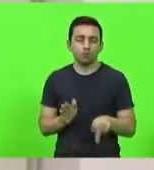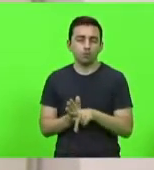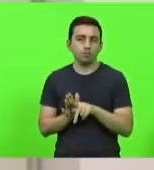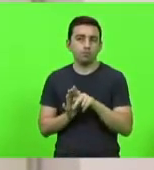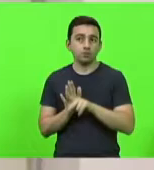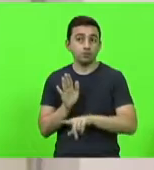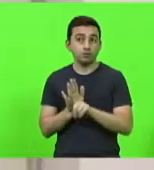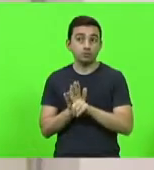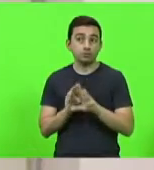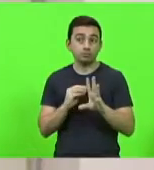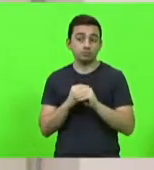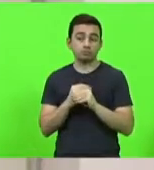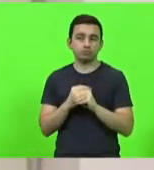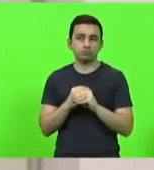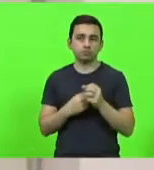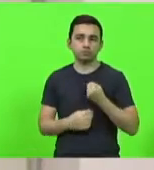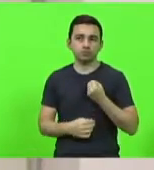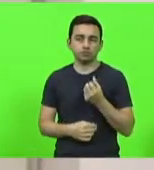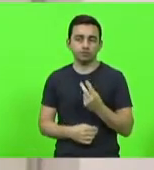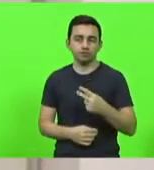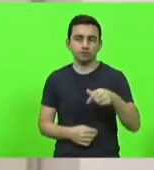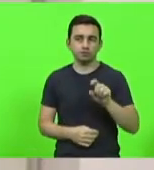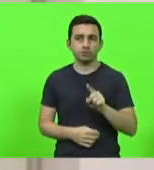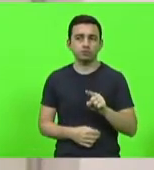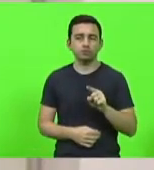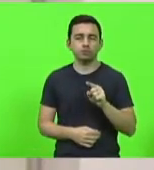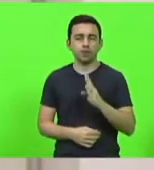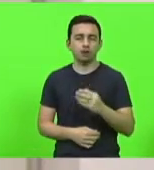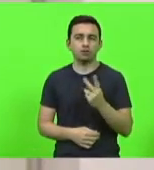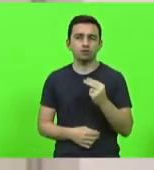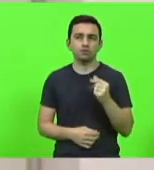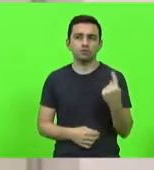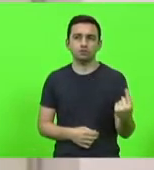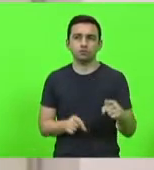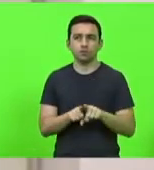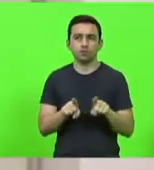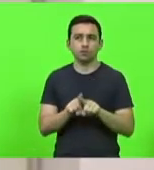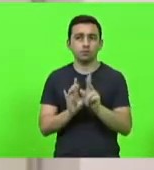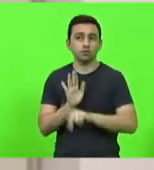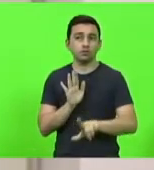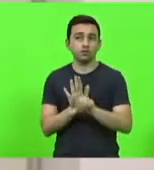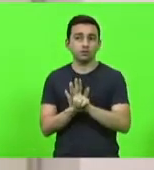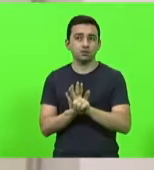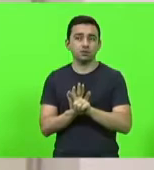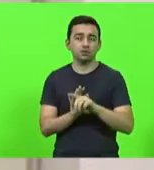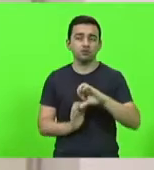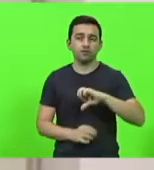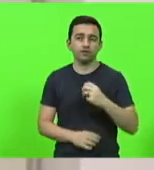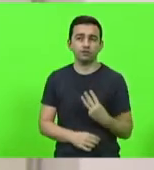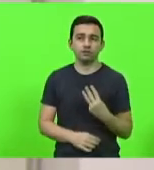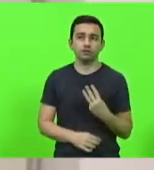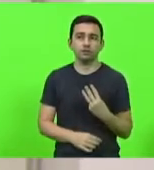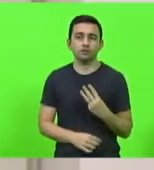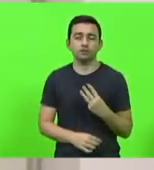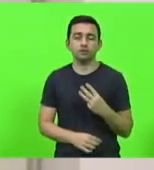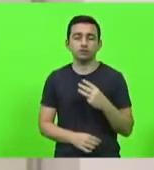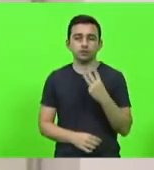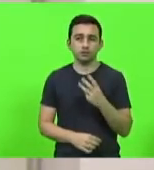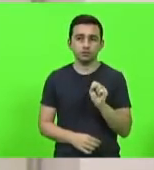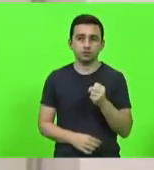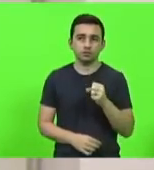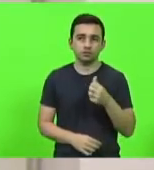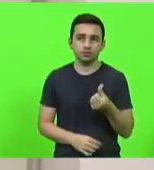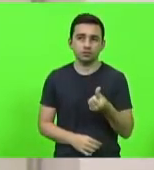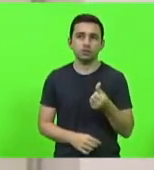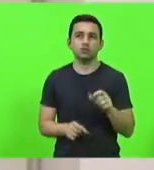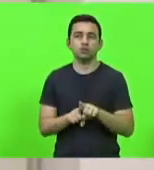lei complementar, número 27 barra 2021, e aos projetos de lei número 93, 386,